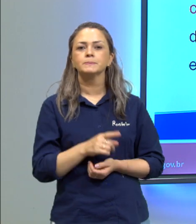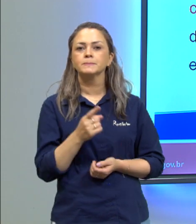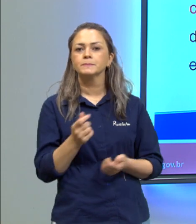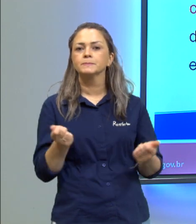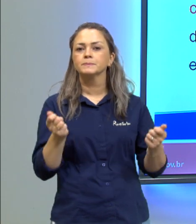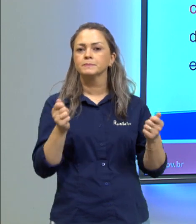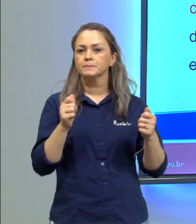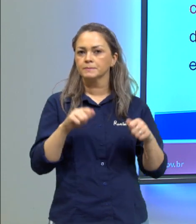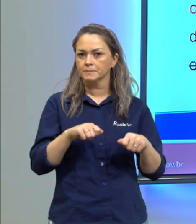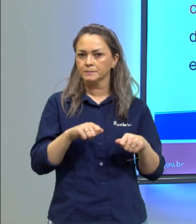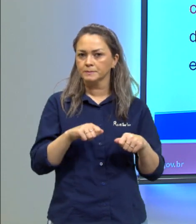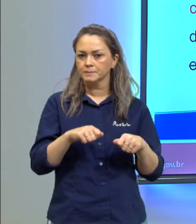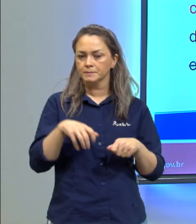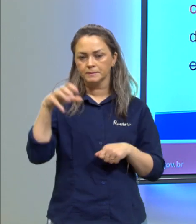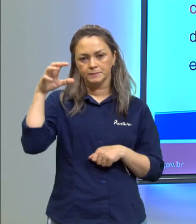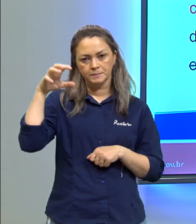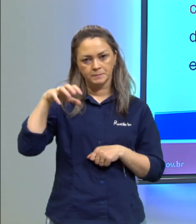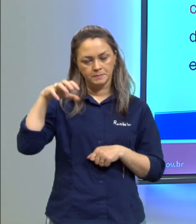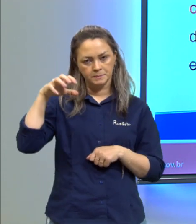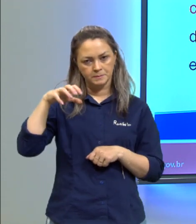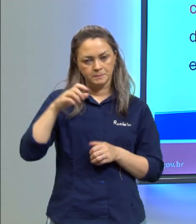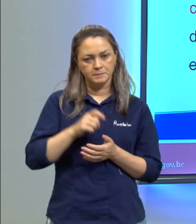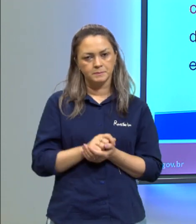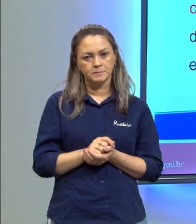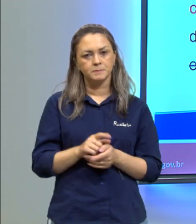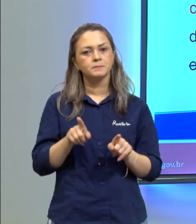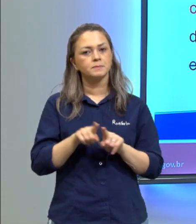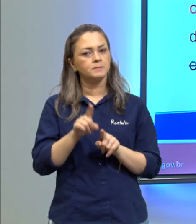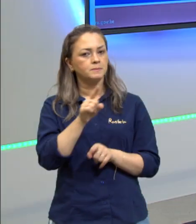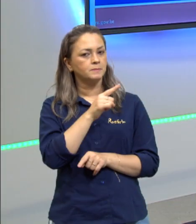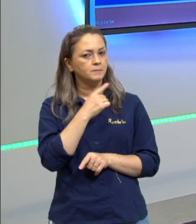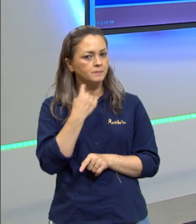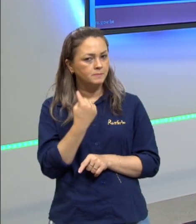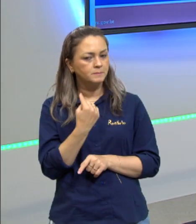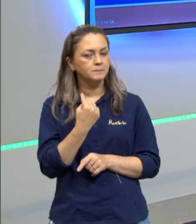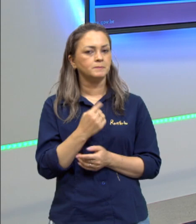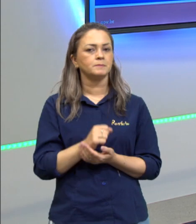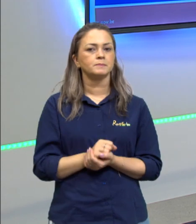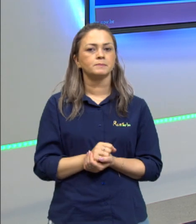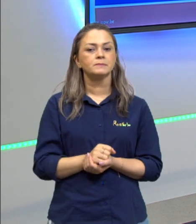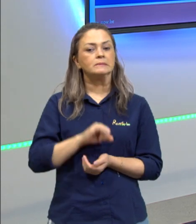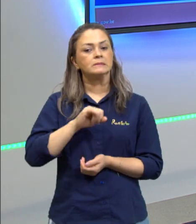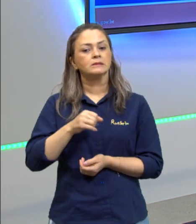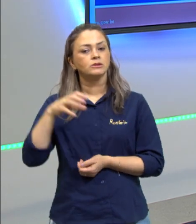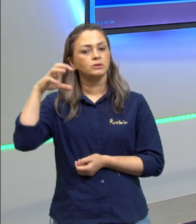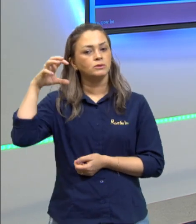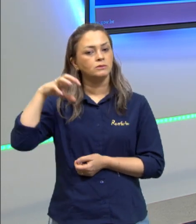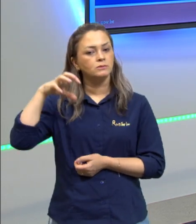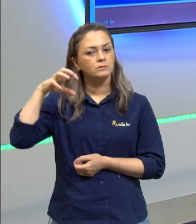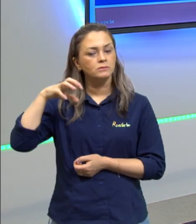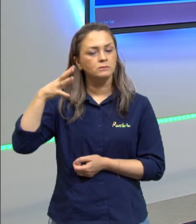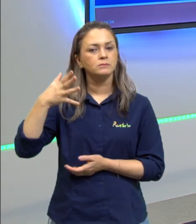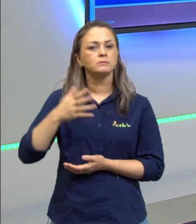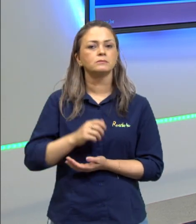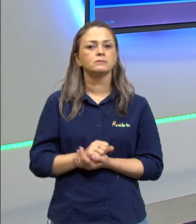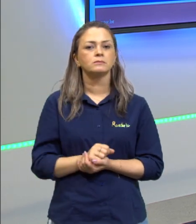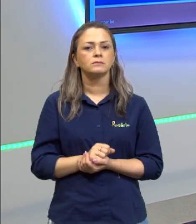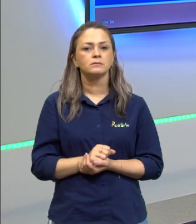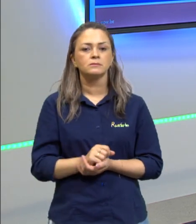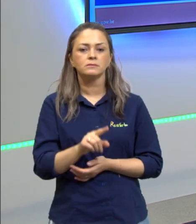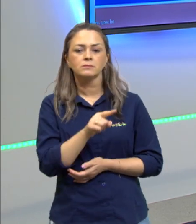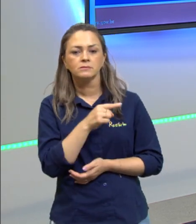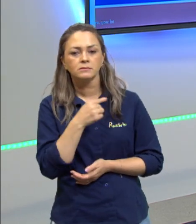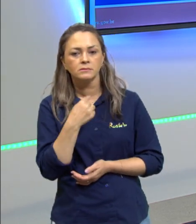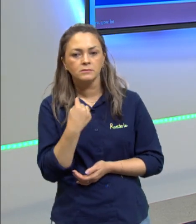possibilidades de chuva e atrasos. Então, caso chova e ele se